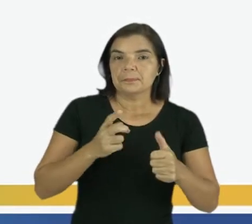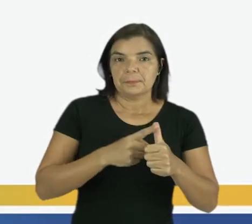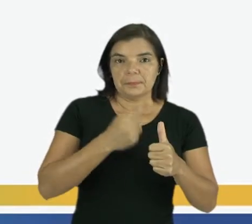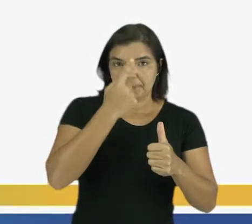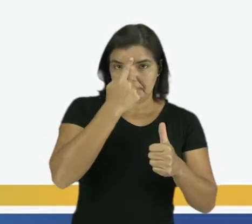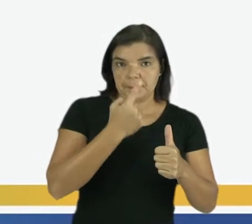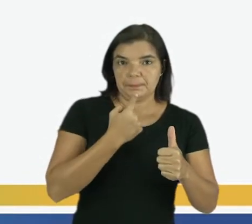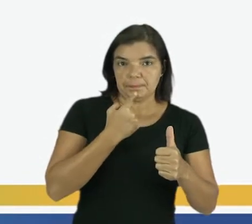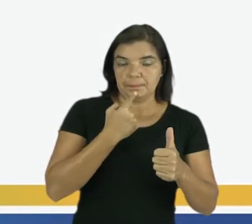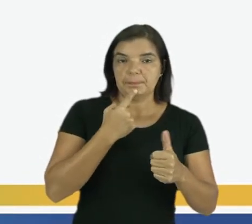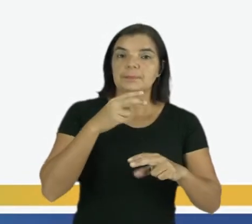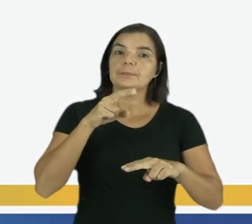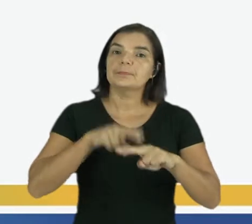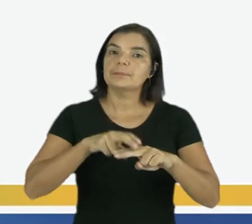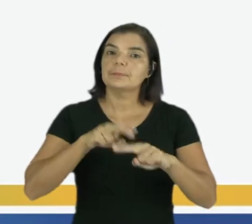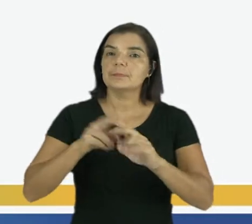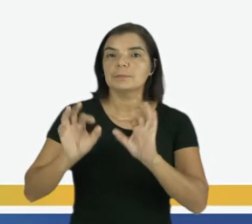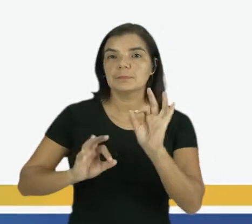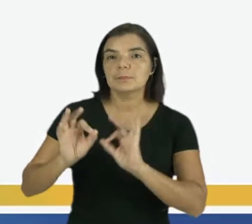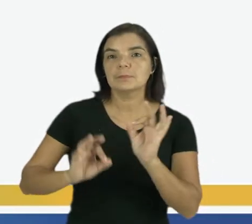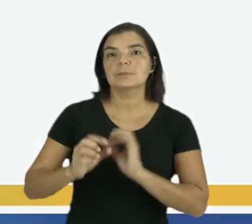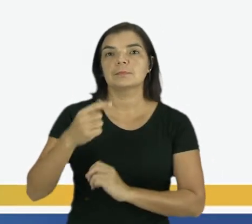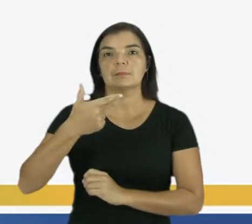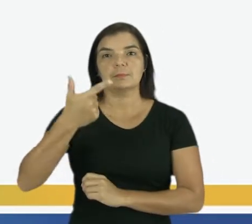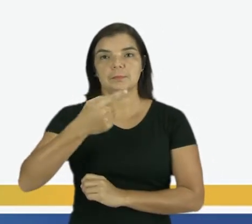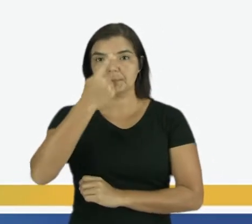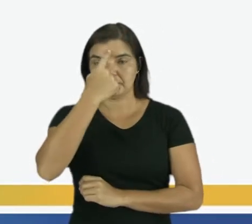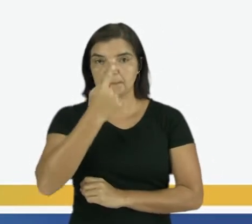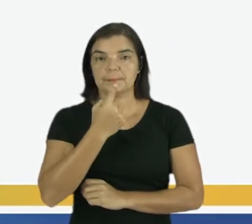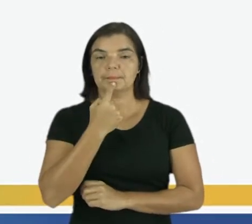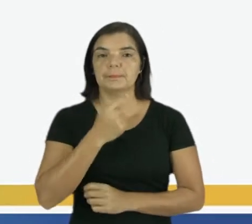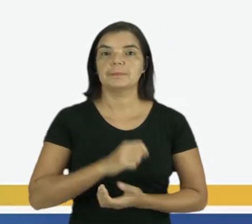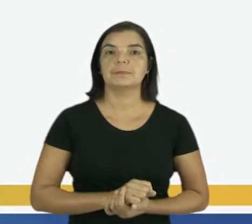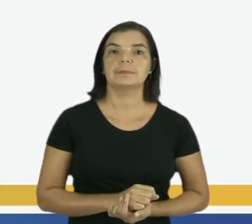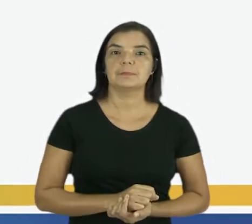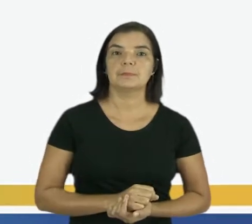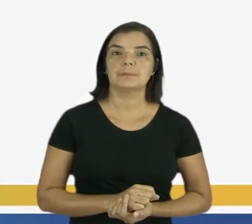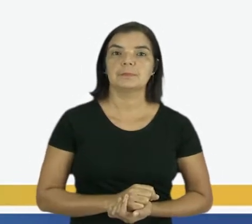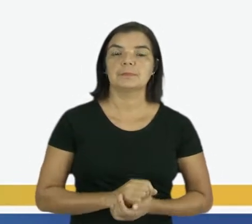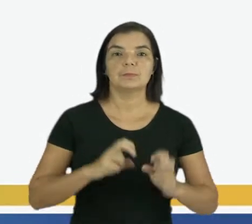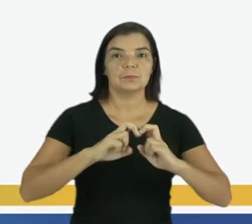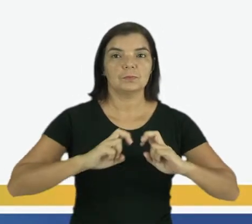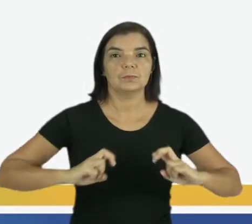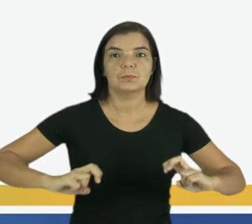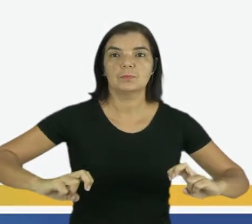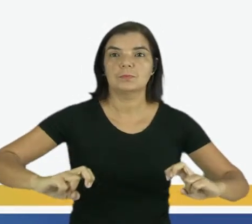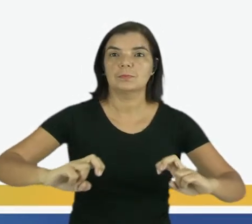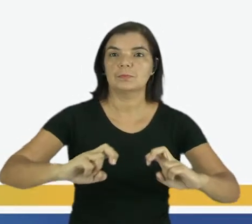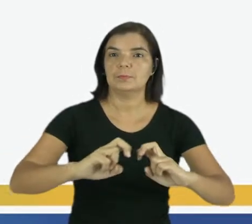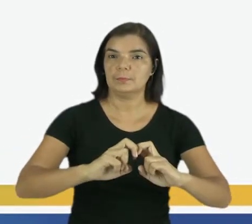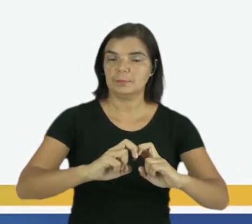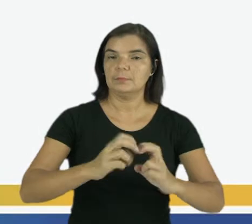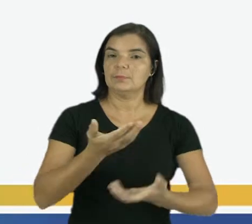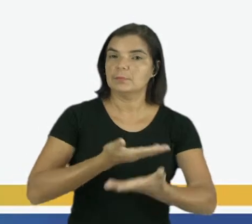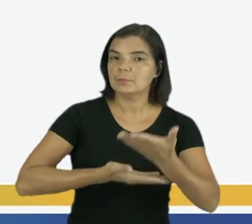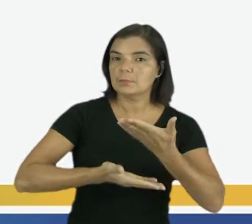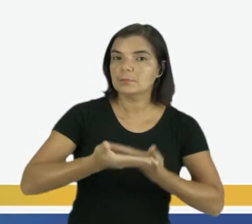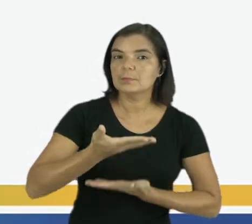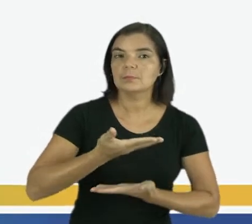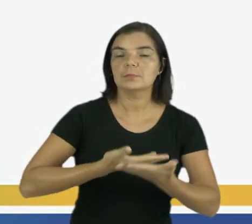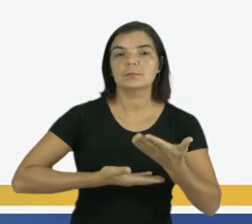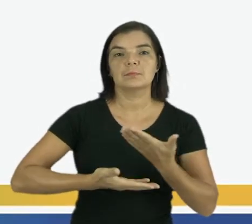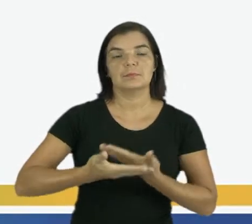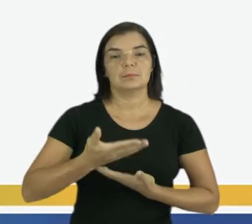imagem e a forma que eles estão organizados na segunda imagem. Forma de círculo, onde tem mais interação,